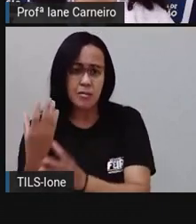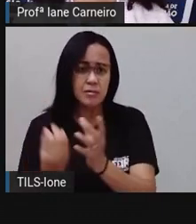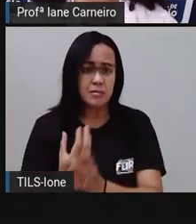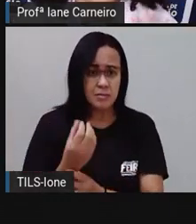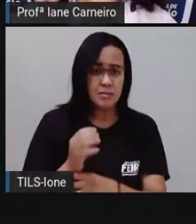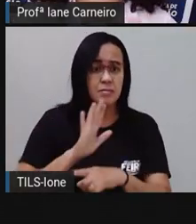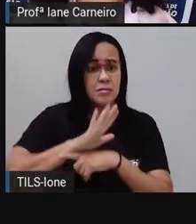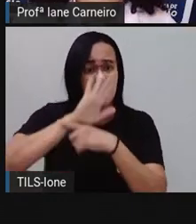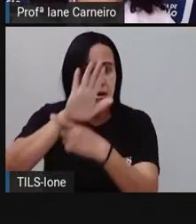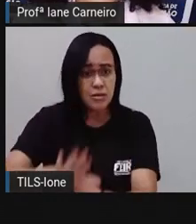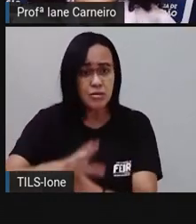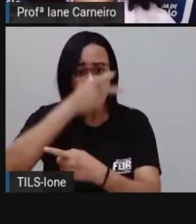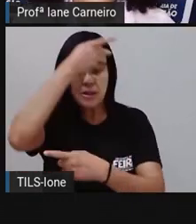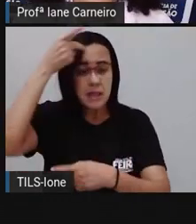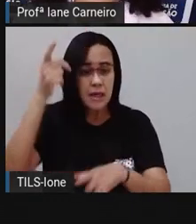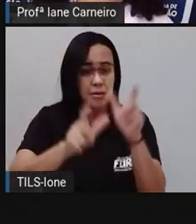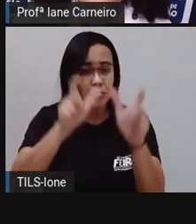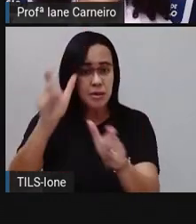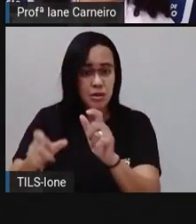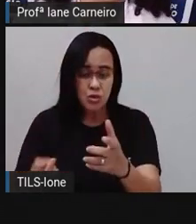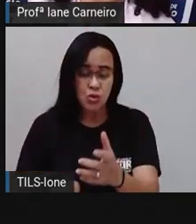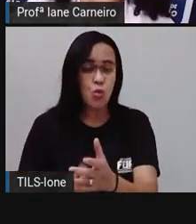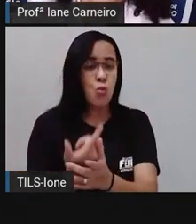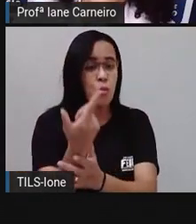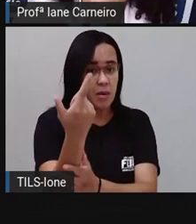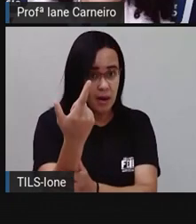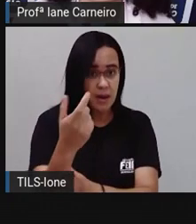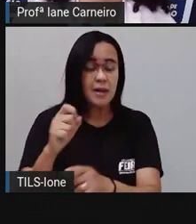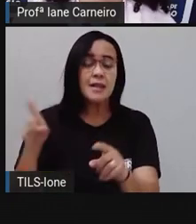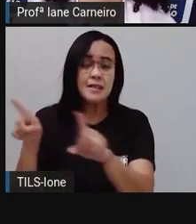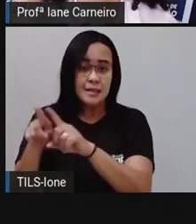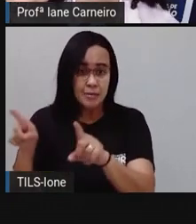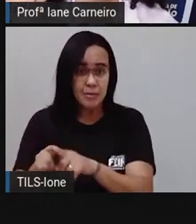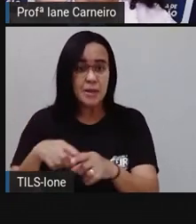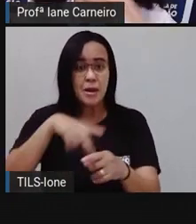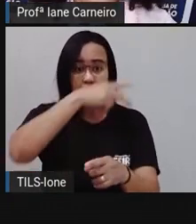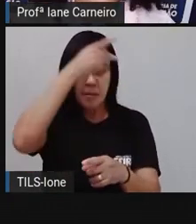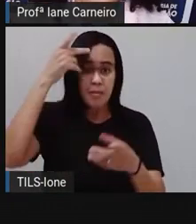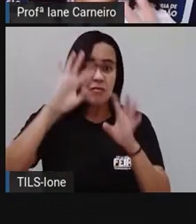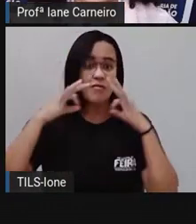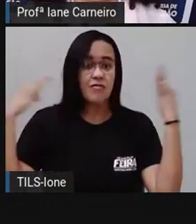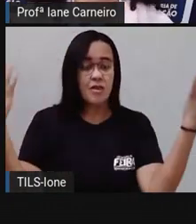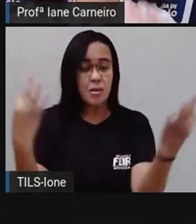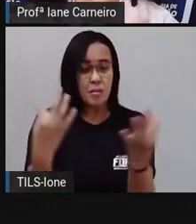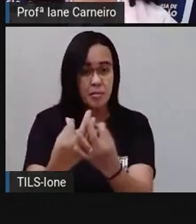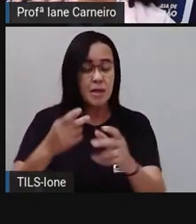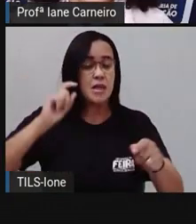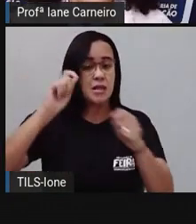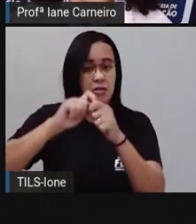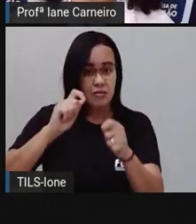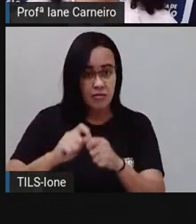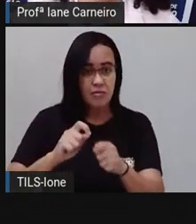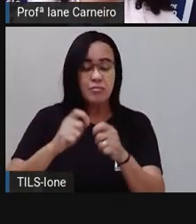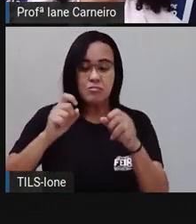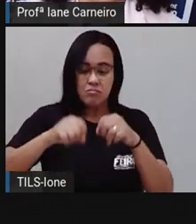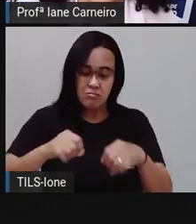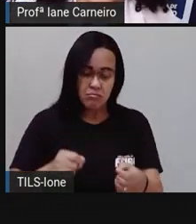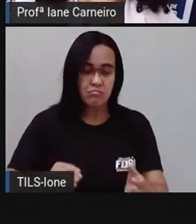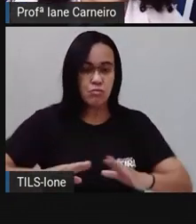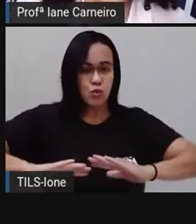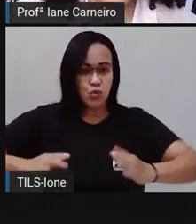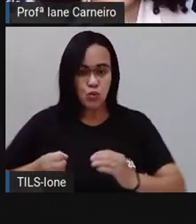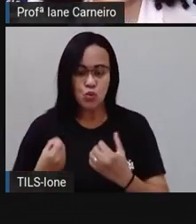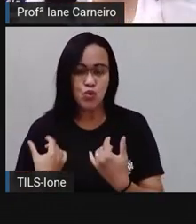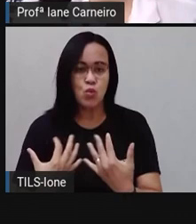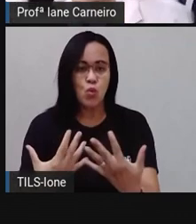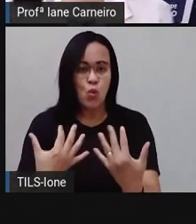alimento, né? Comprarem os produtos que elas produziam, quem passava por aqui também vendia alguns produtos ou comprava, né? O que encontrava aqui